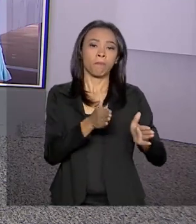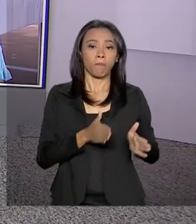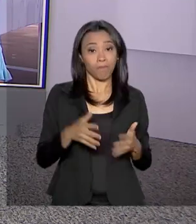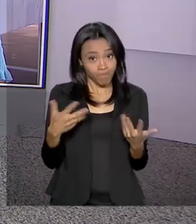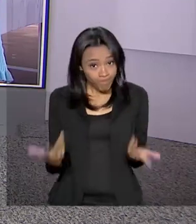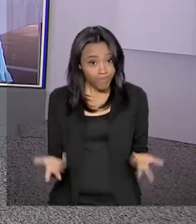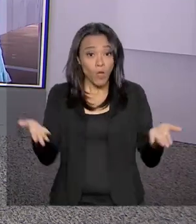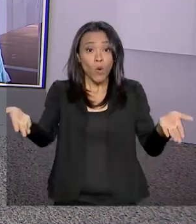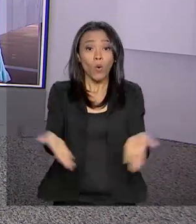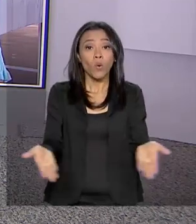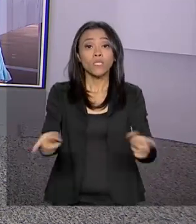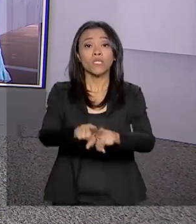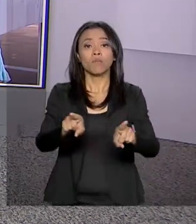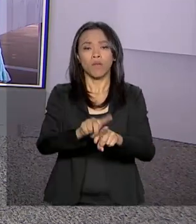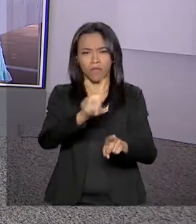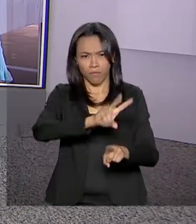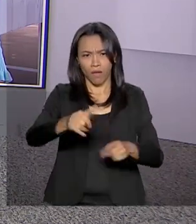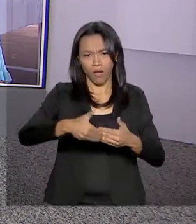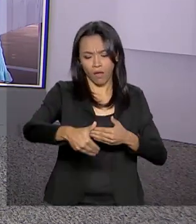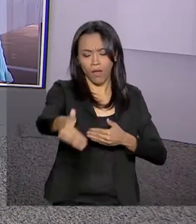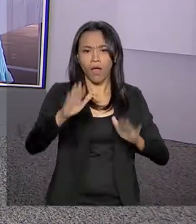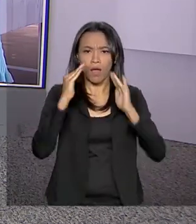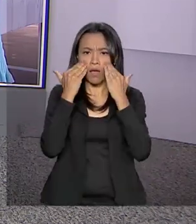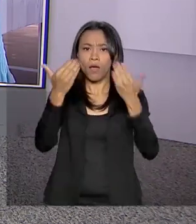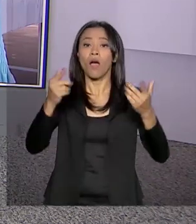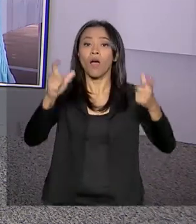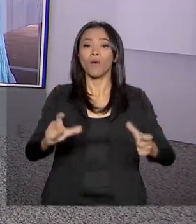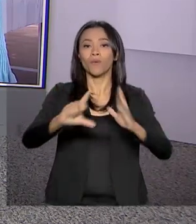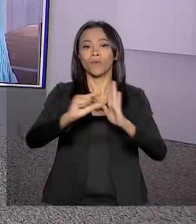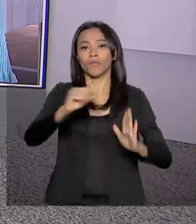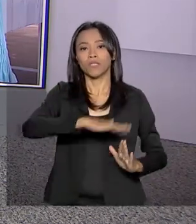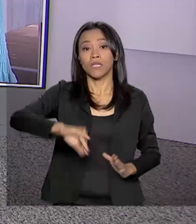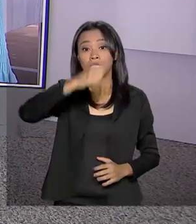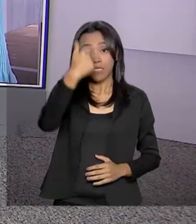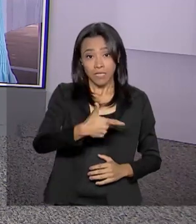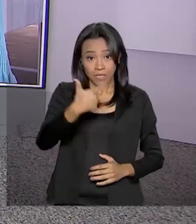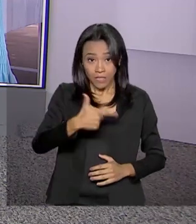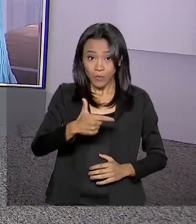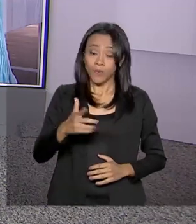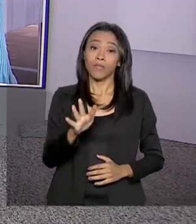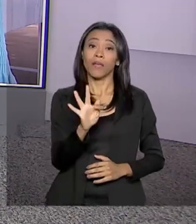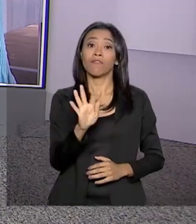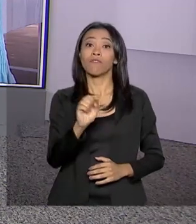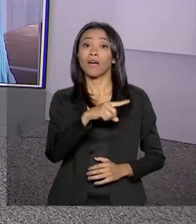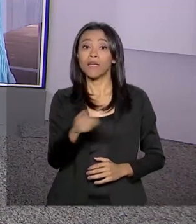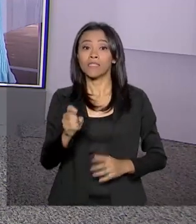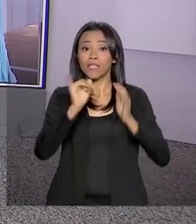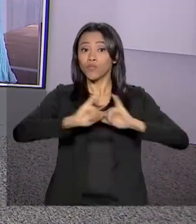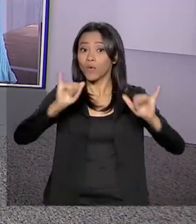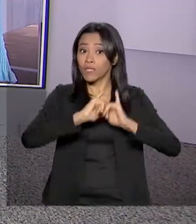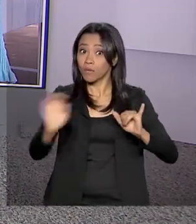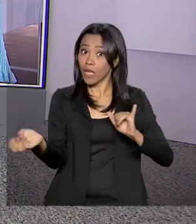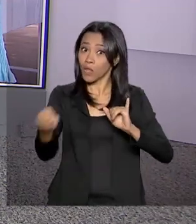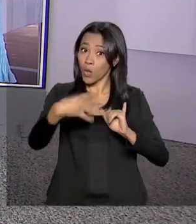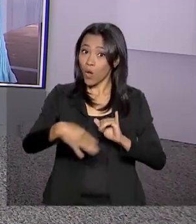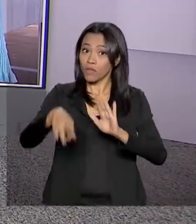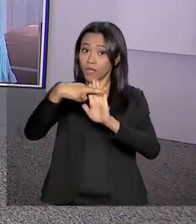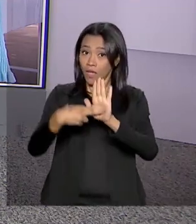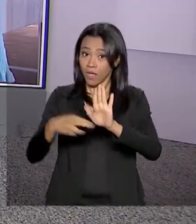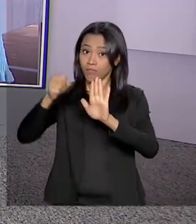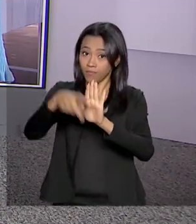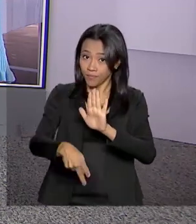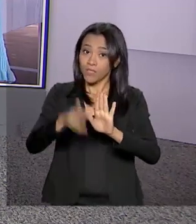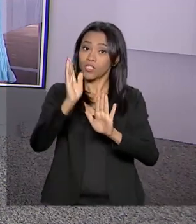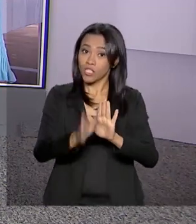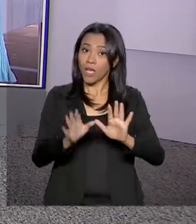Pois é, e hoje também vai ser apresentada no Palácio do Planalto a segunda fase da campanha publicitária da nova Previdência. Já na Comissão Especial da